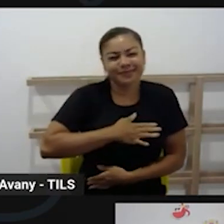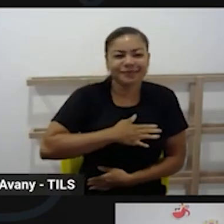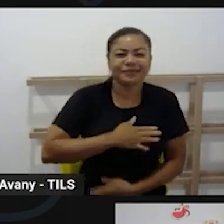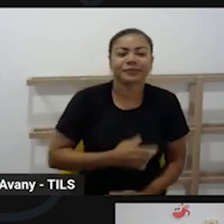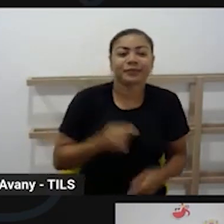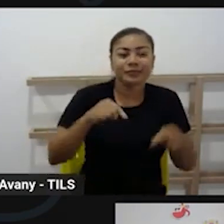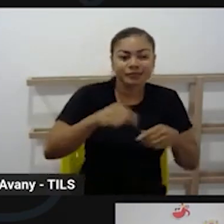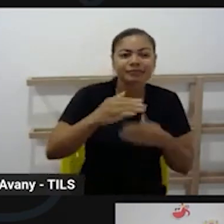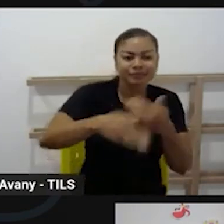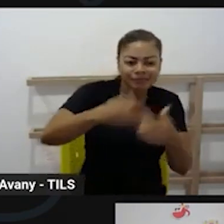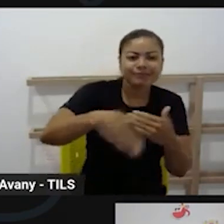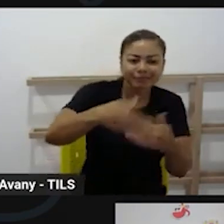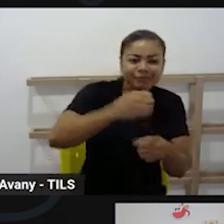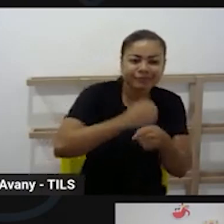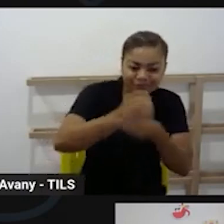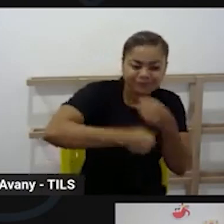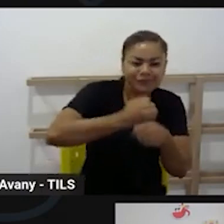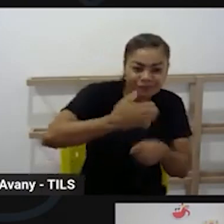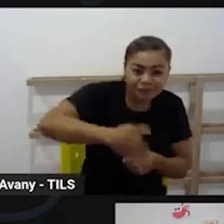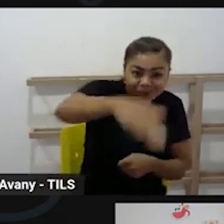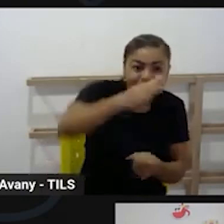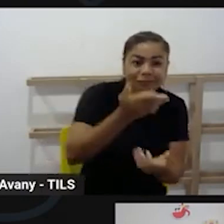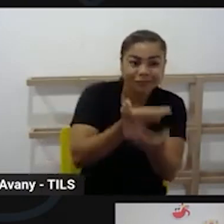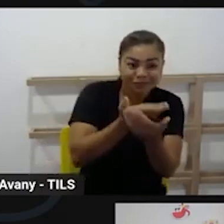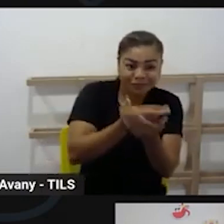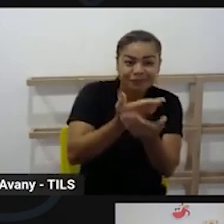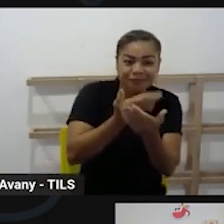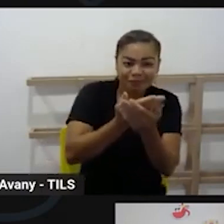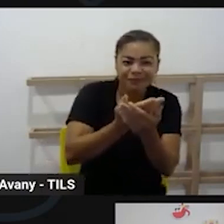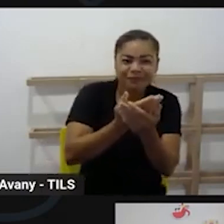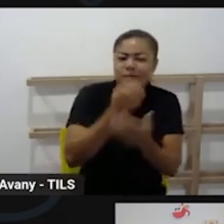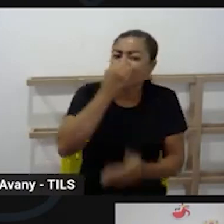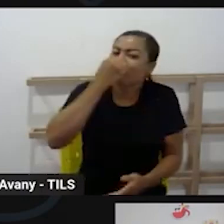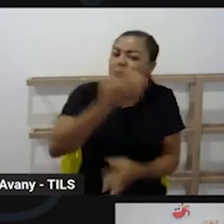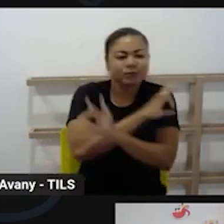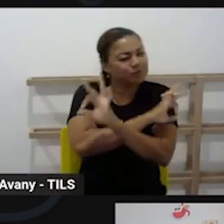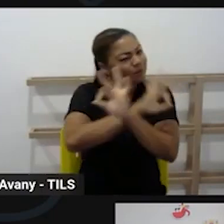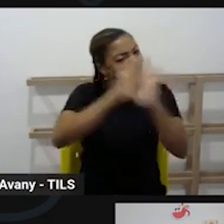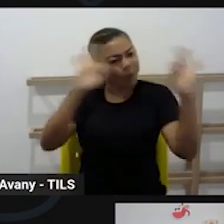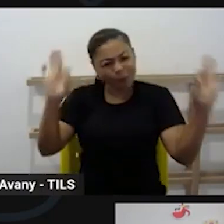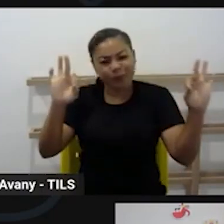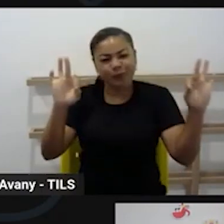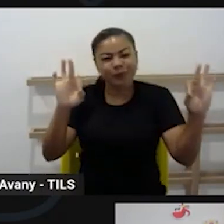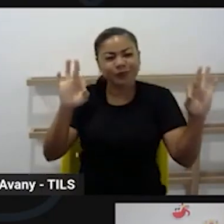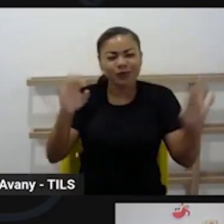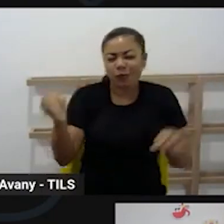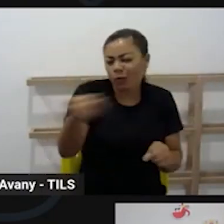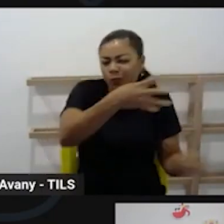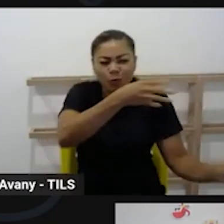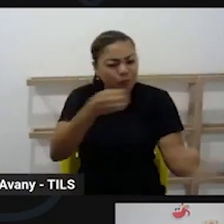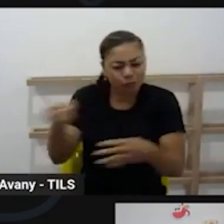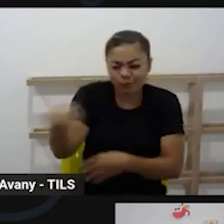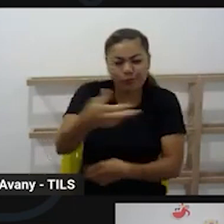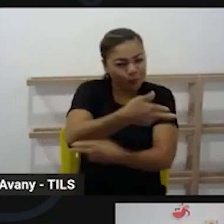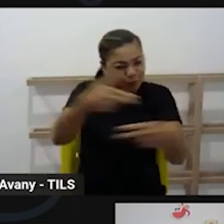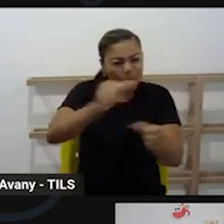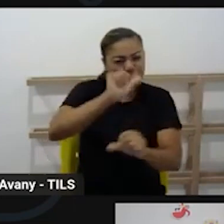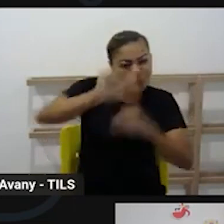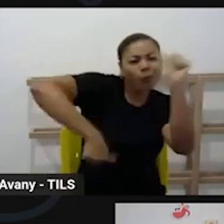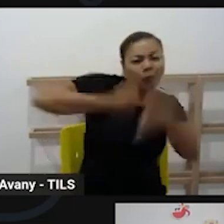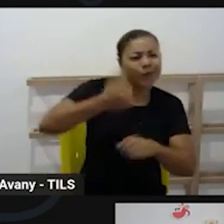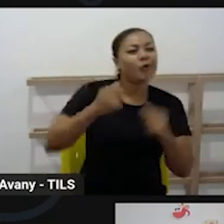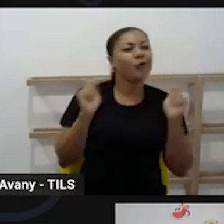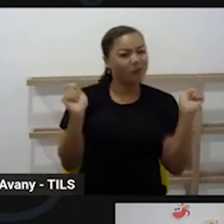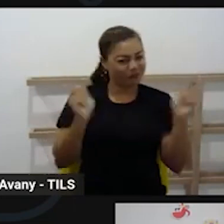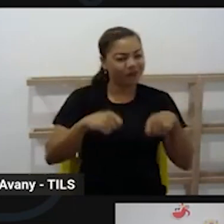O ano está só iniciando, né, e a gente tem uma expectativa de um ano maravilhoso seu, de novidades e mudanças, né,